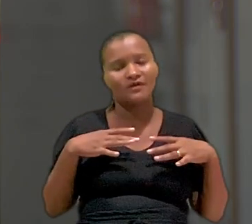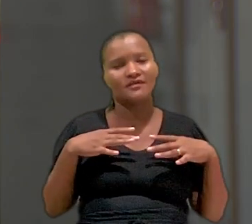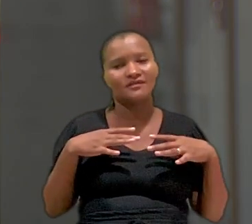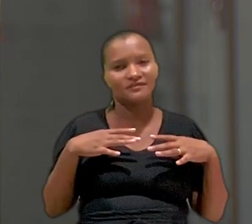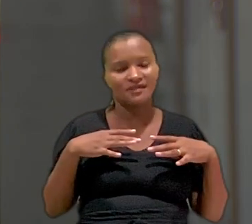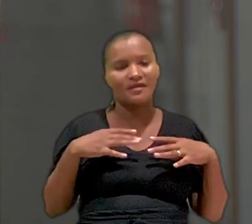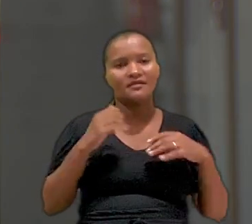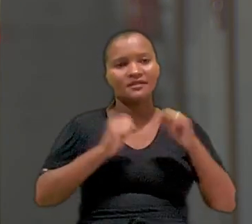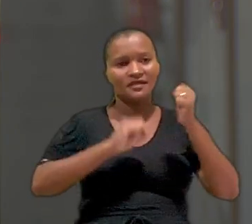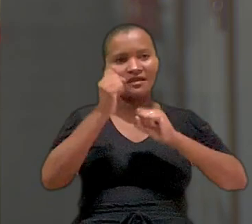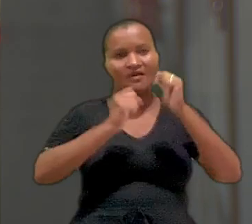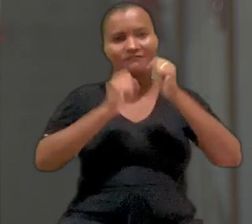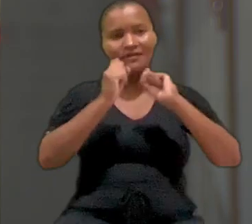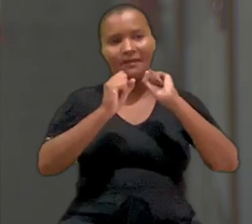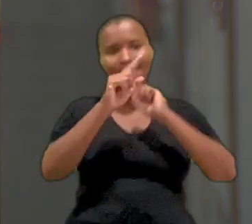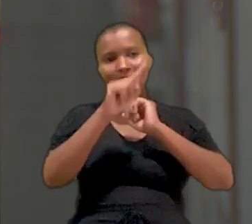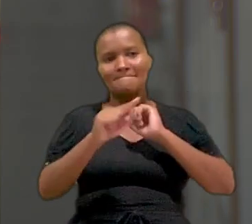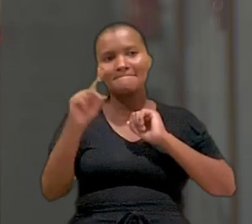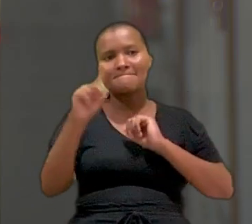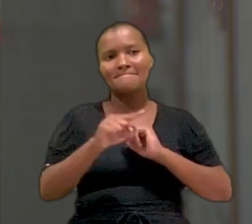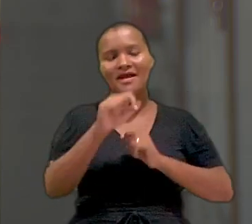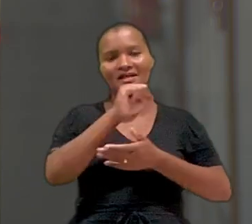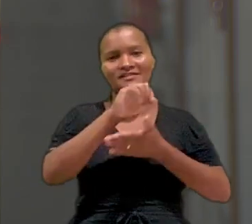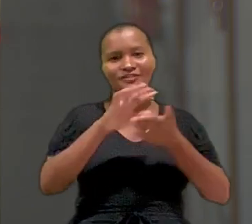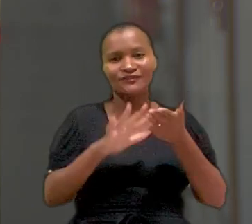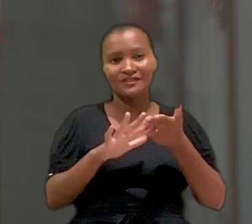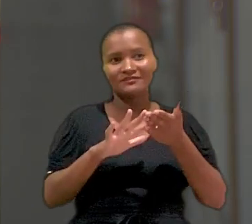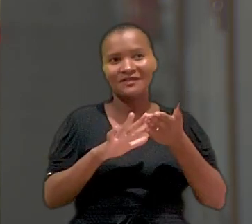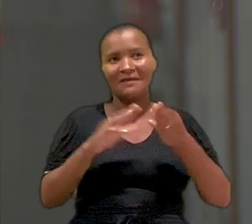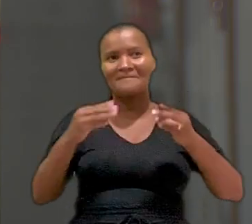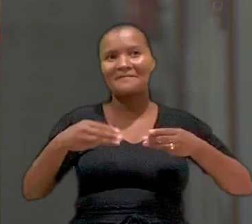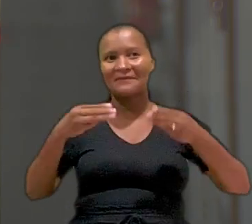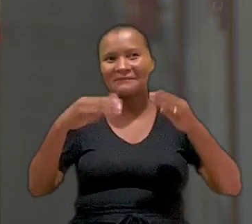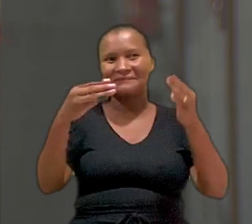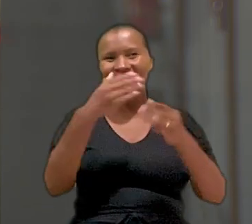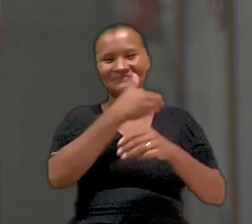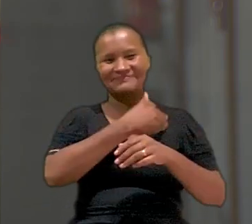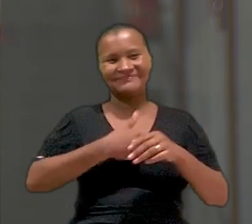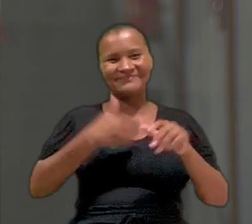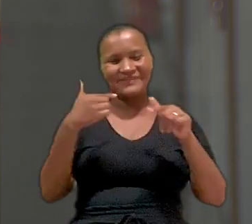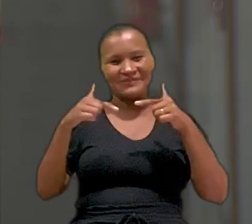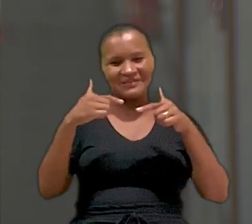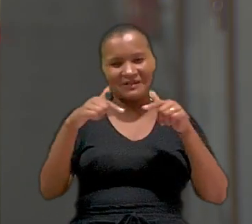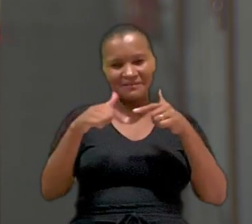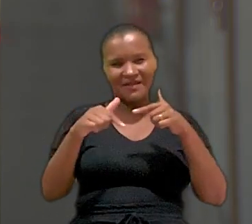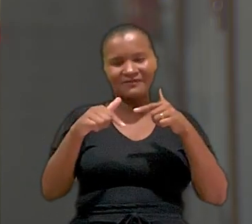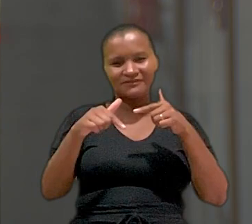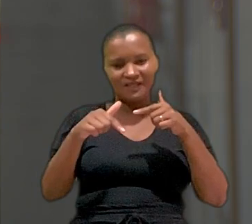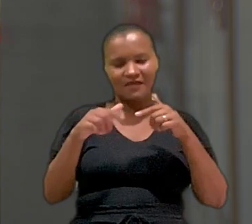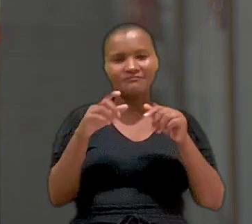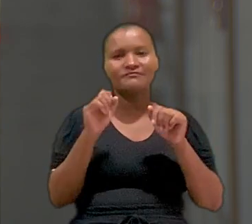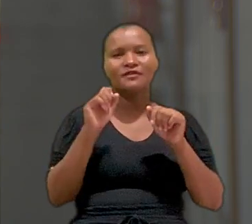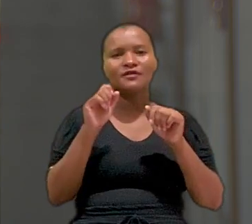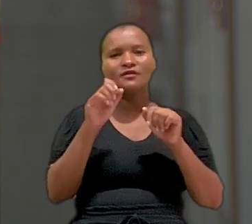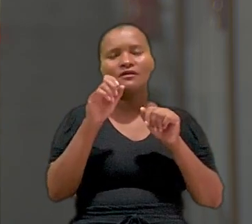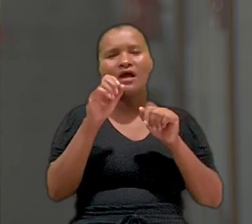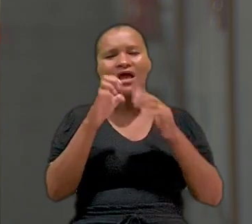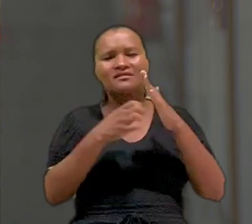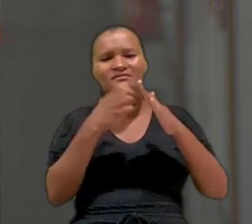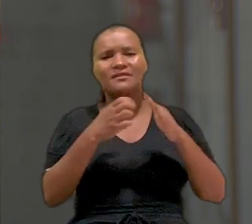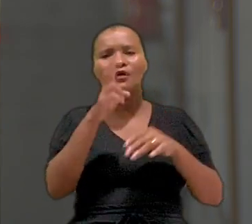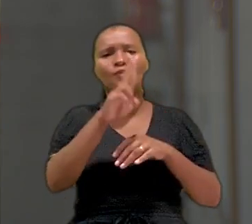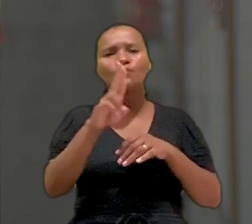Ano Novo, época em que a fábrica suspenderia as atividades. Para o Ministério Público do Trabalho, as confecções